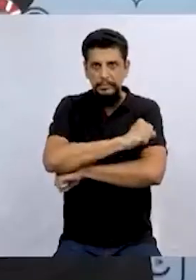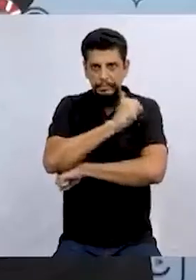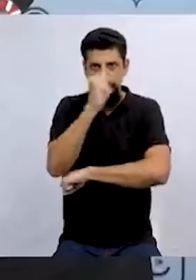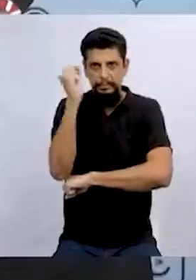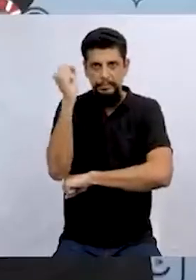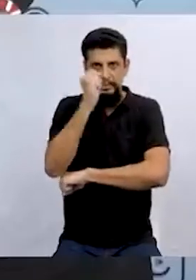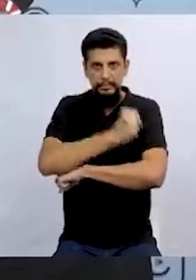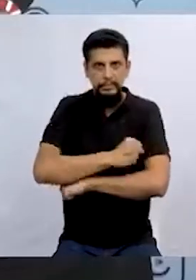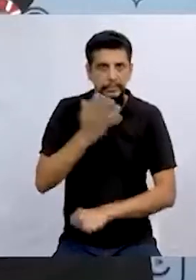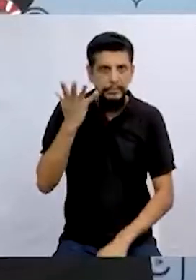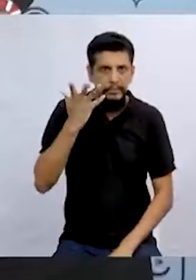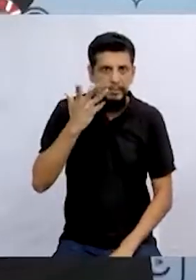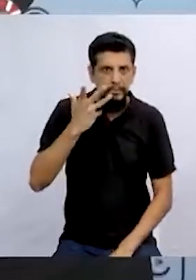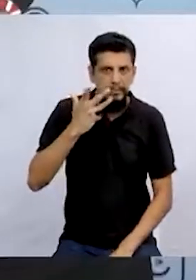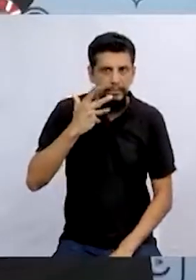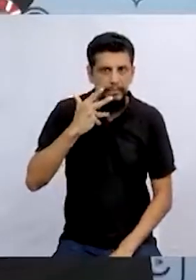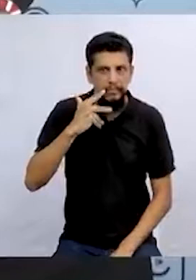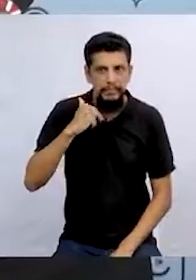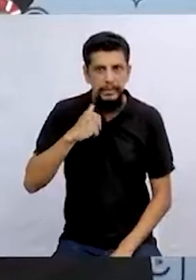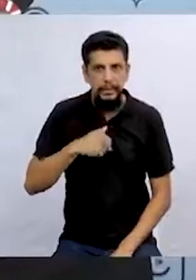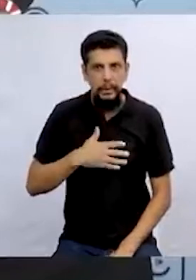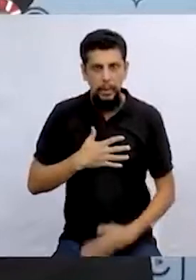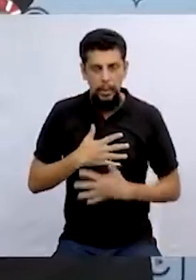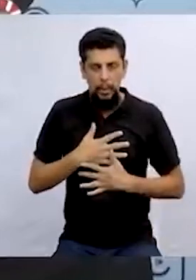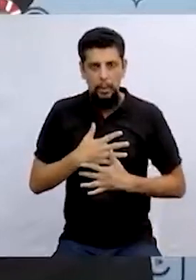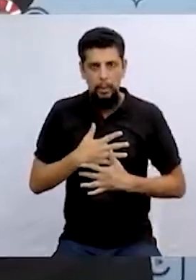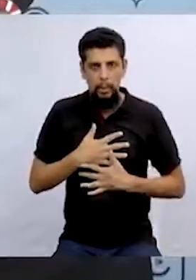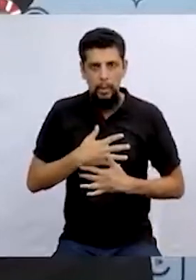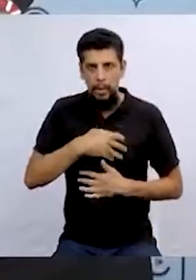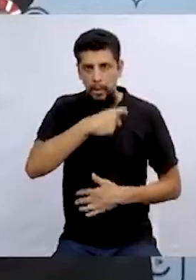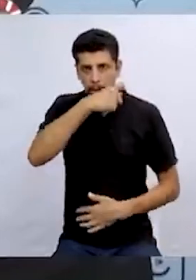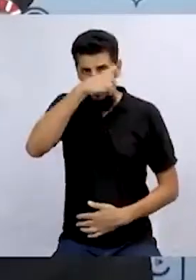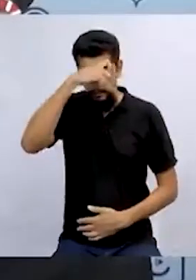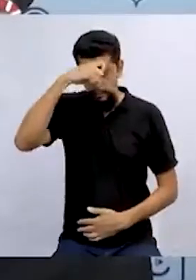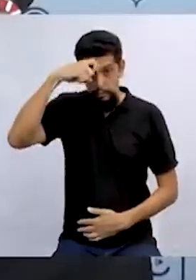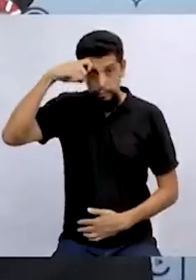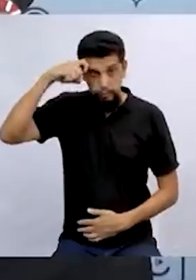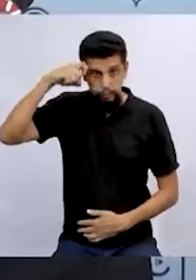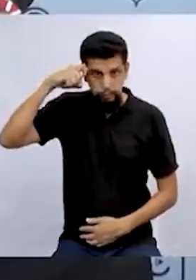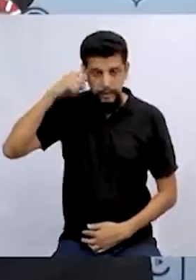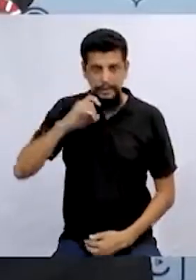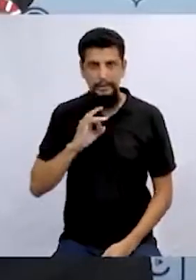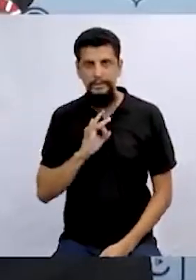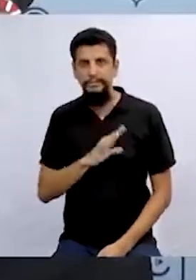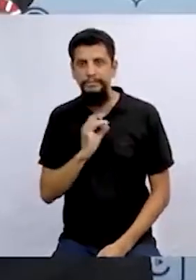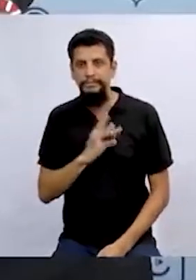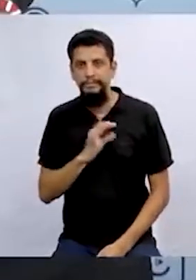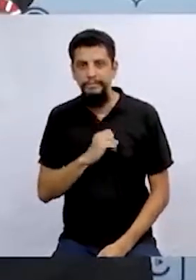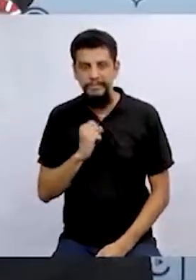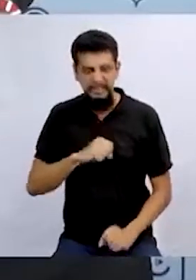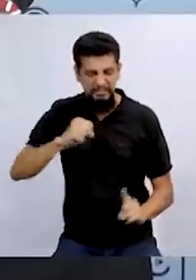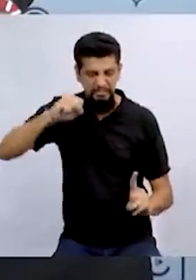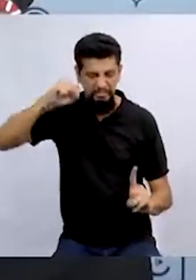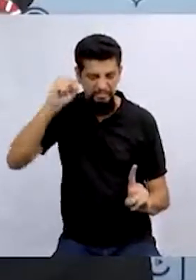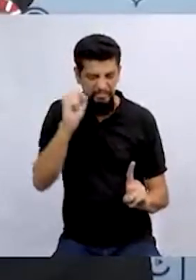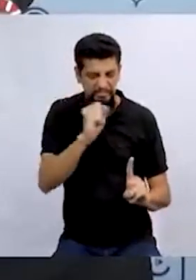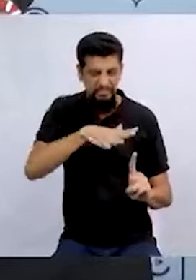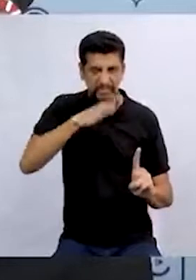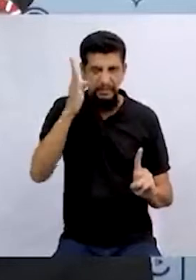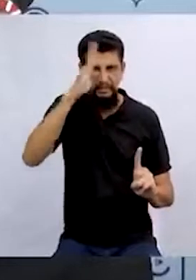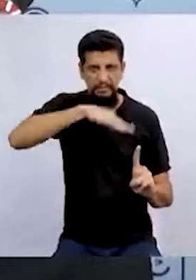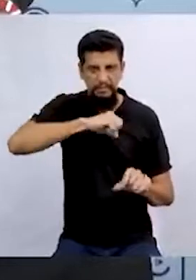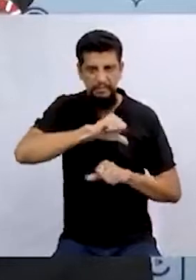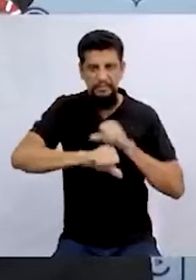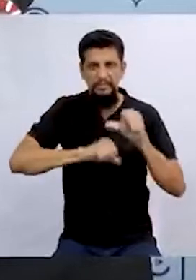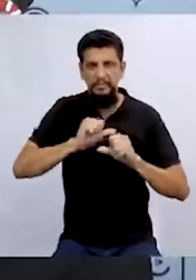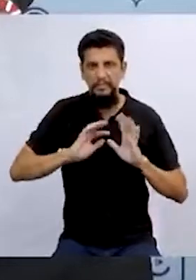As crianças suavam frio e mal respiravam, com medo de que a bruxa lançasse algum feitiço